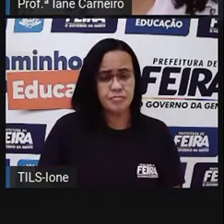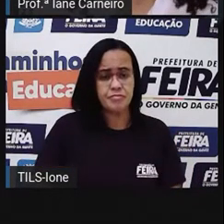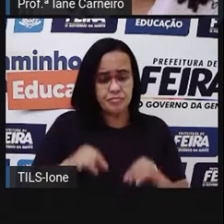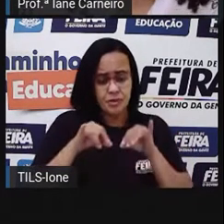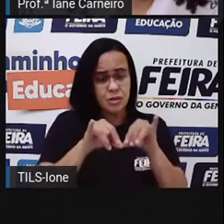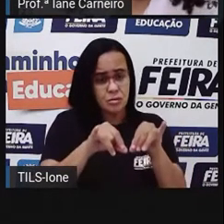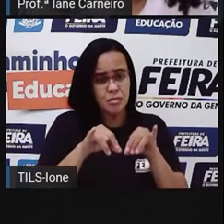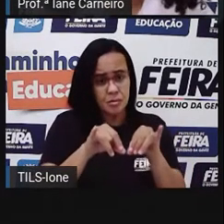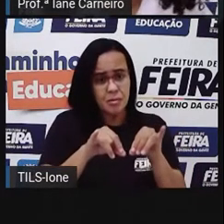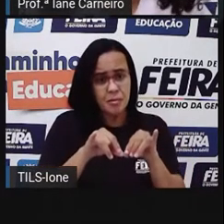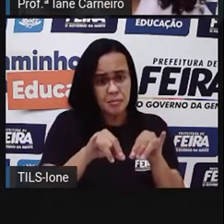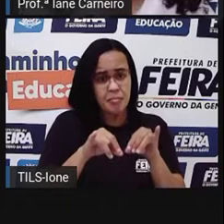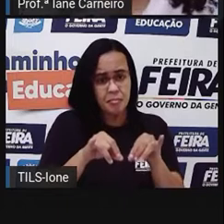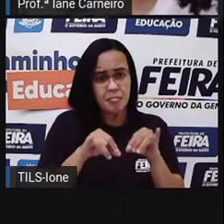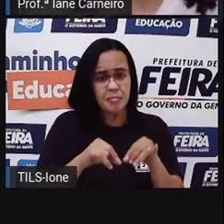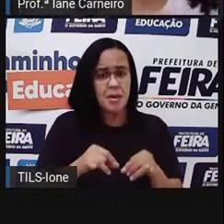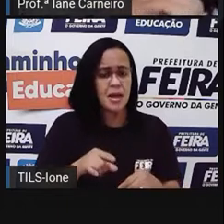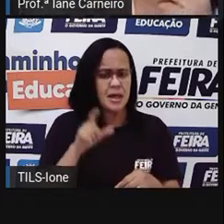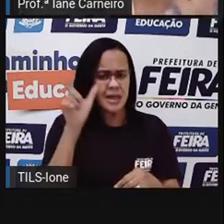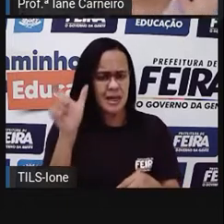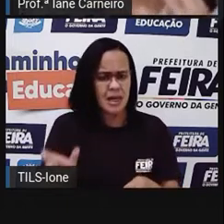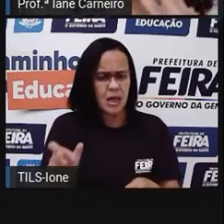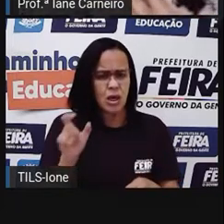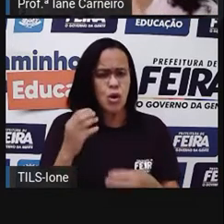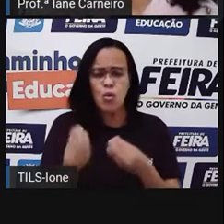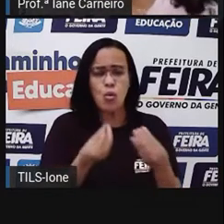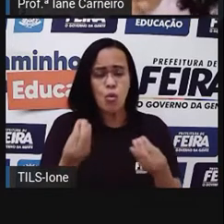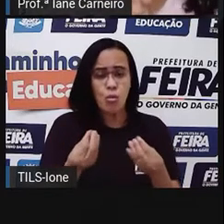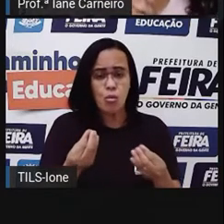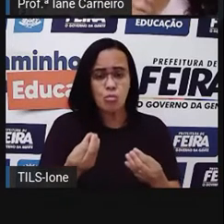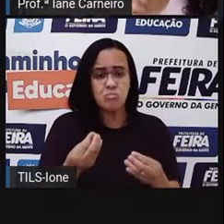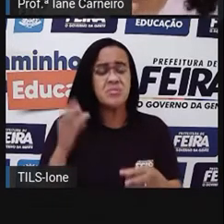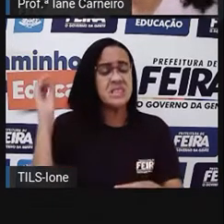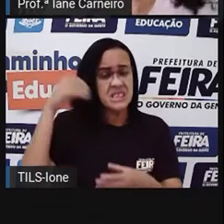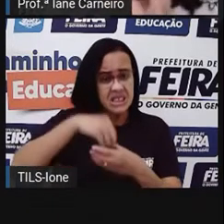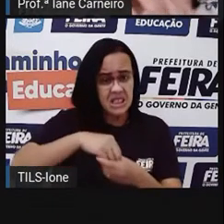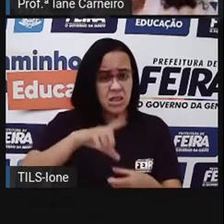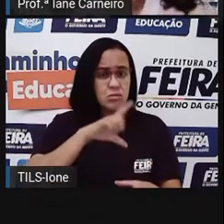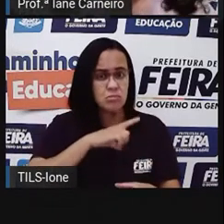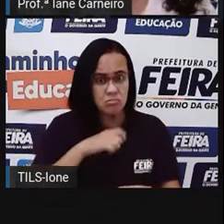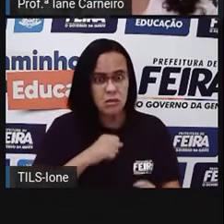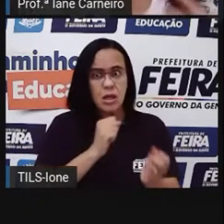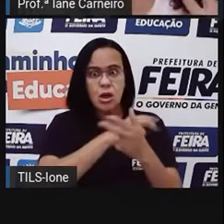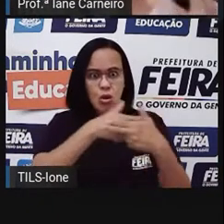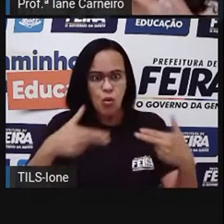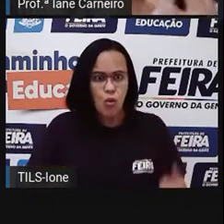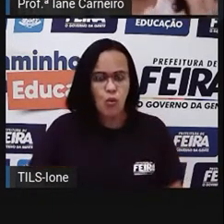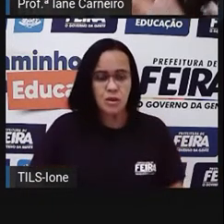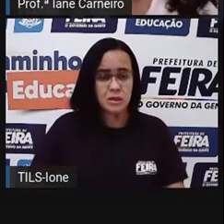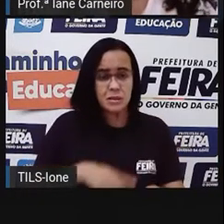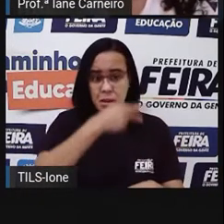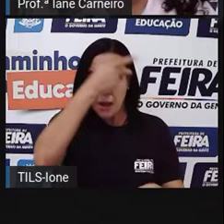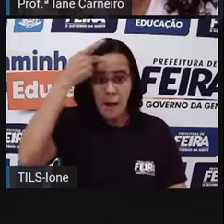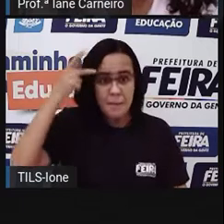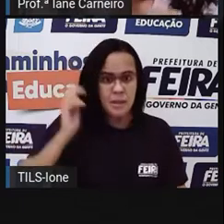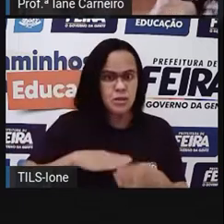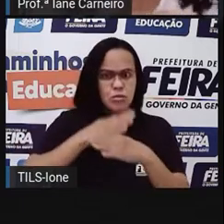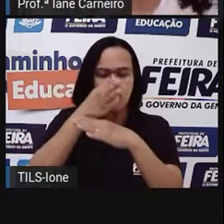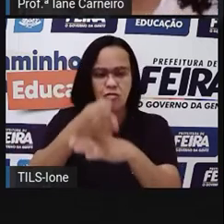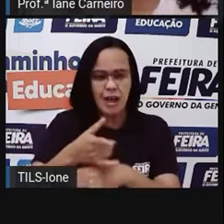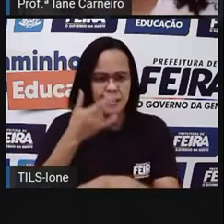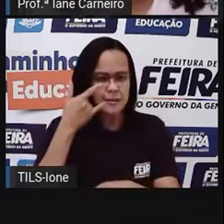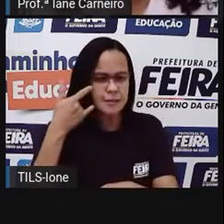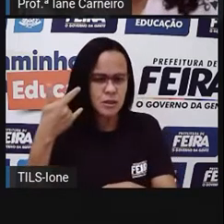têm essa preocupação, né? Por quê? Para atrair o consumidor, né? Para a gente comprar, né? Para ele ficar com vontade de comprar.